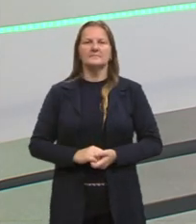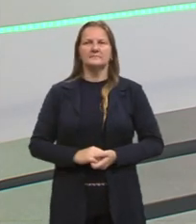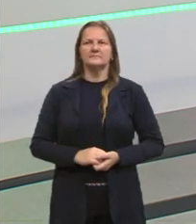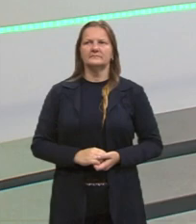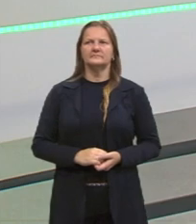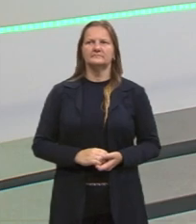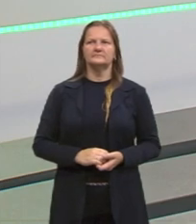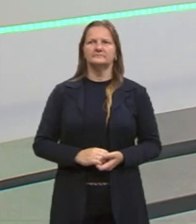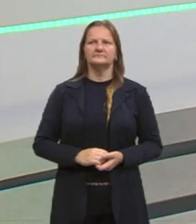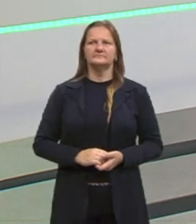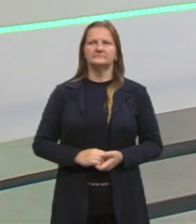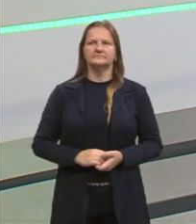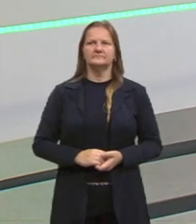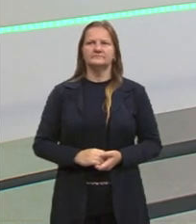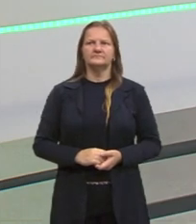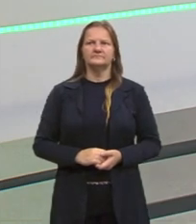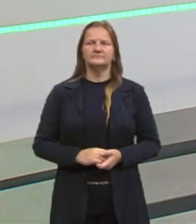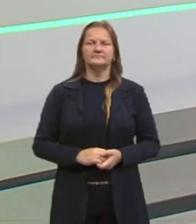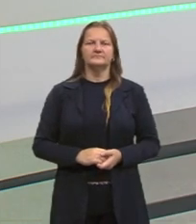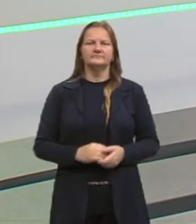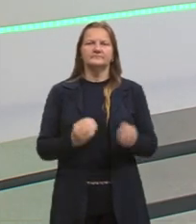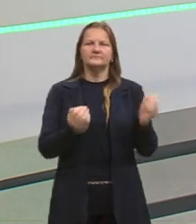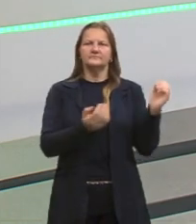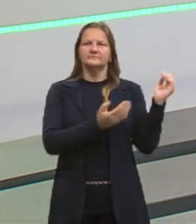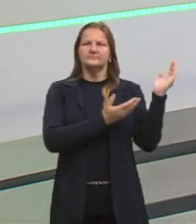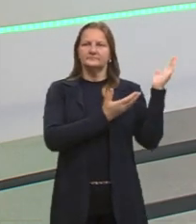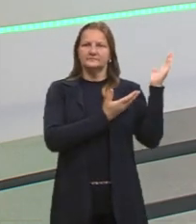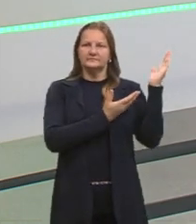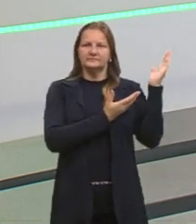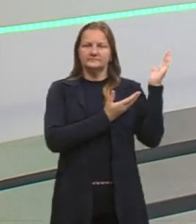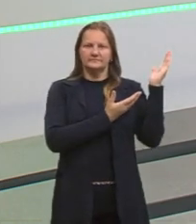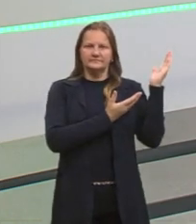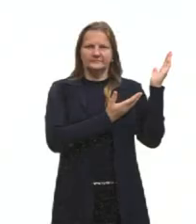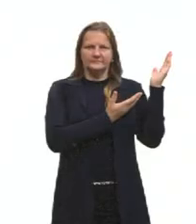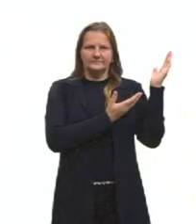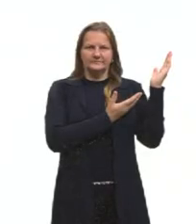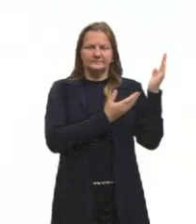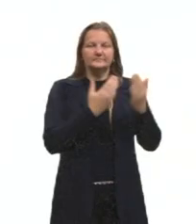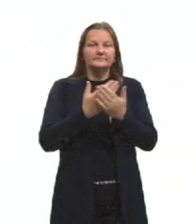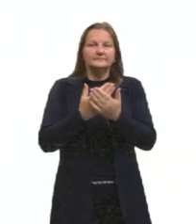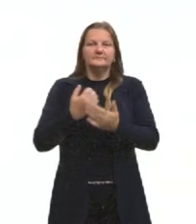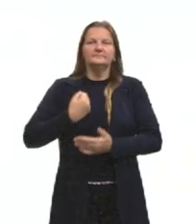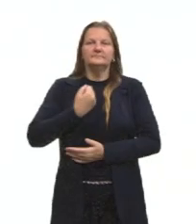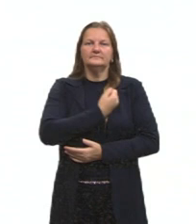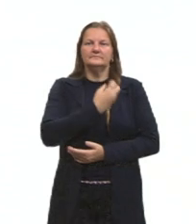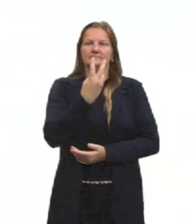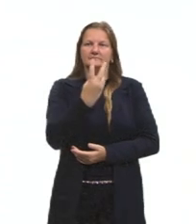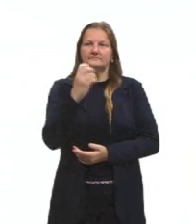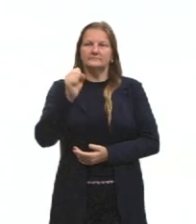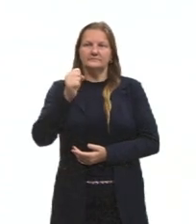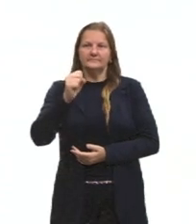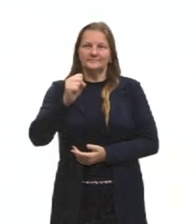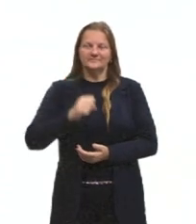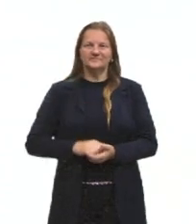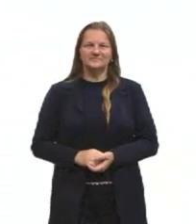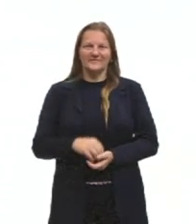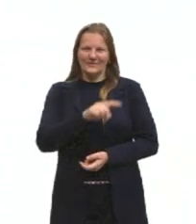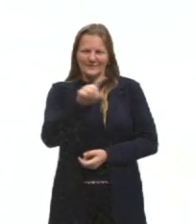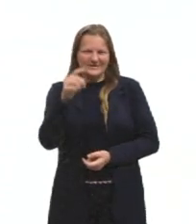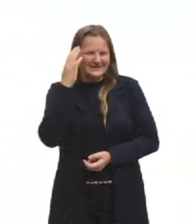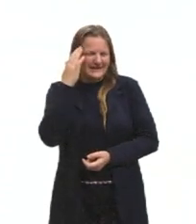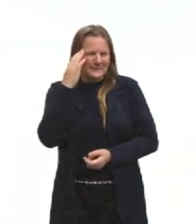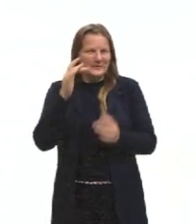descrevi é isso, ou eu. E olha lá, nós já estamos na nossa aula 28, tá gurizada? Início de aula, tu já sabe,